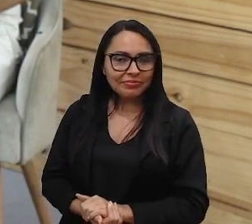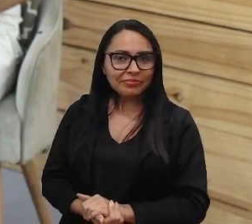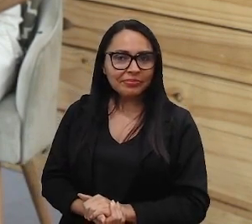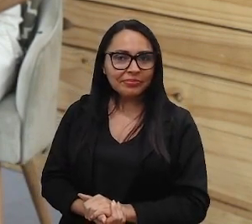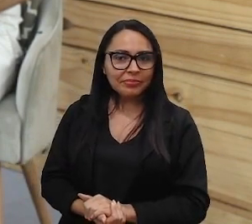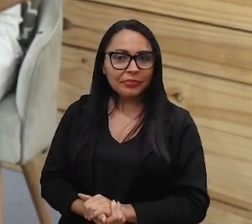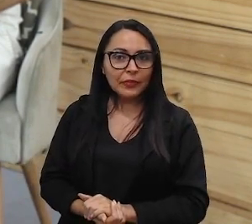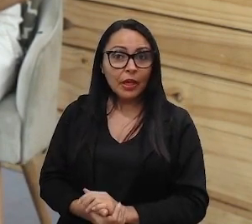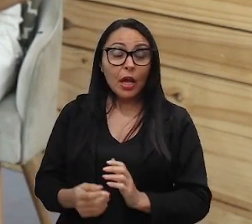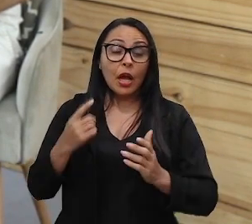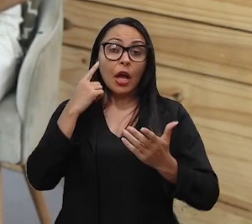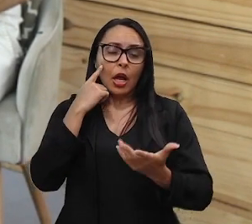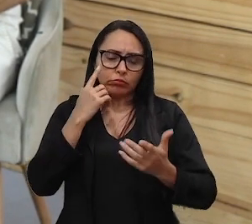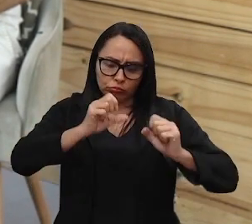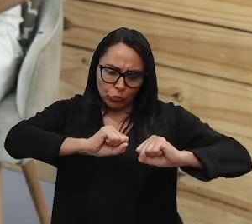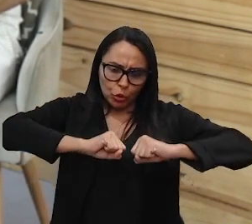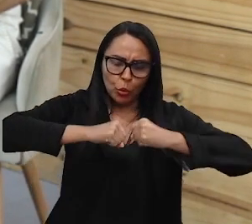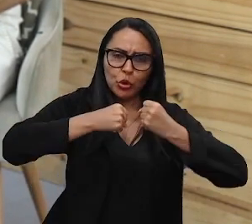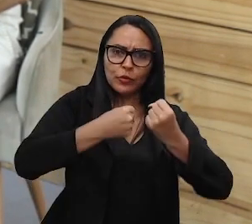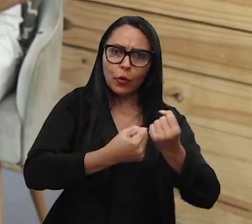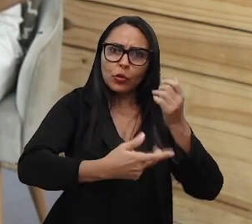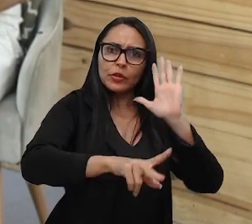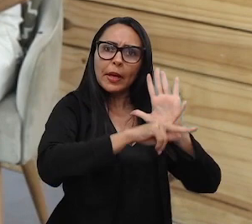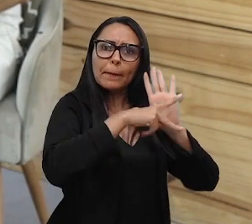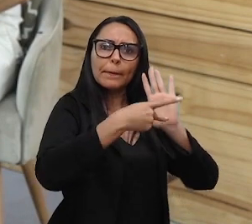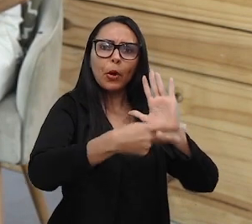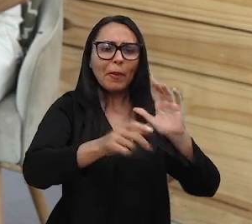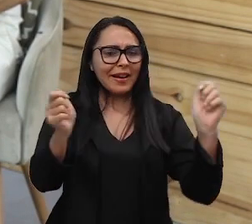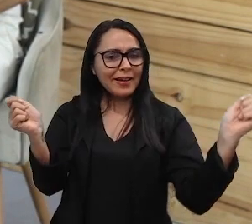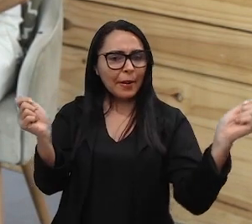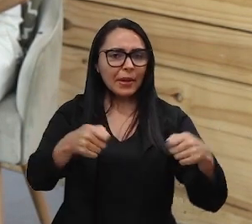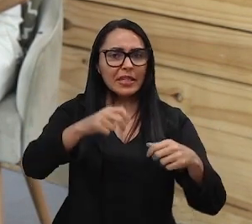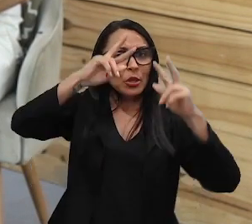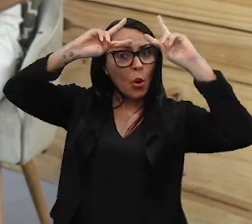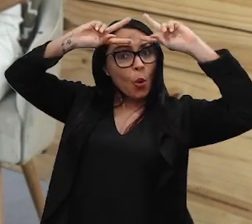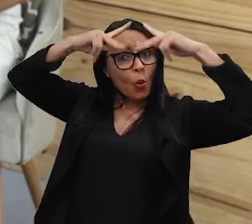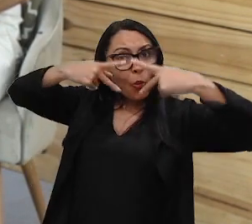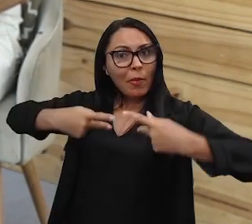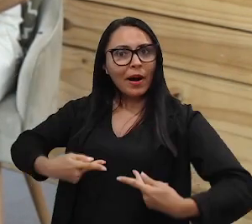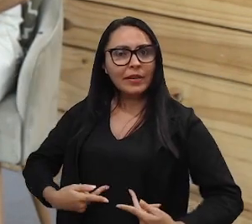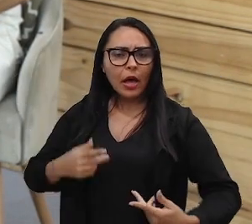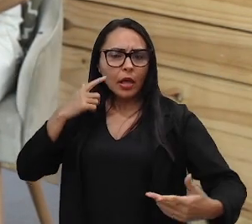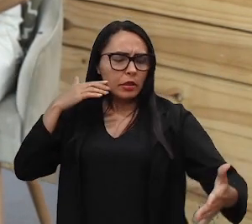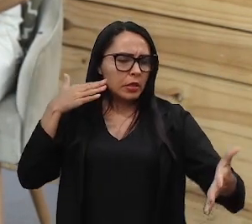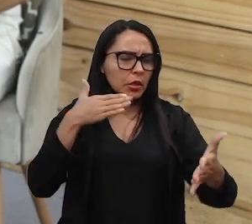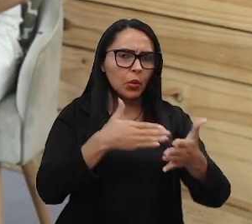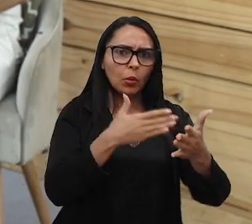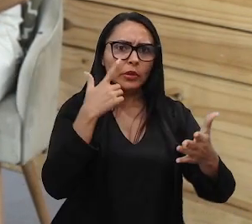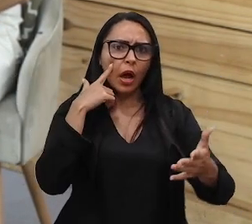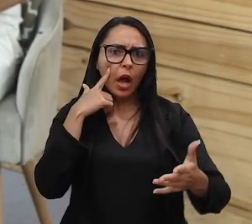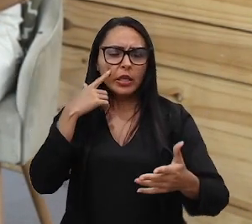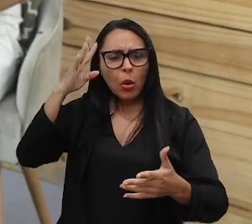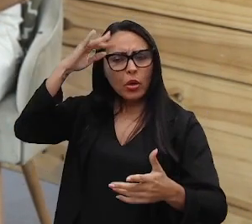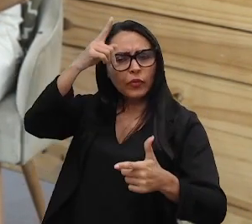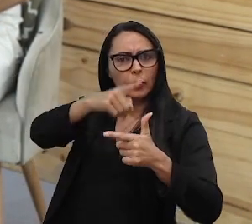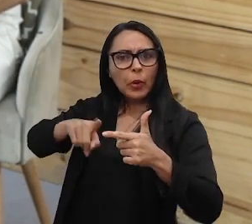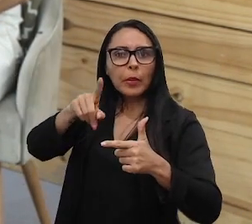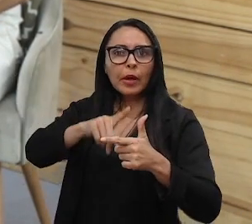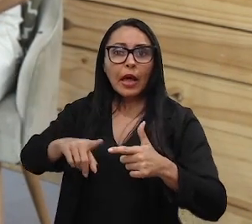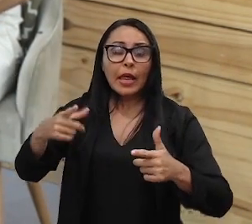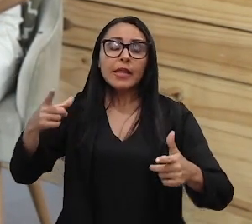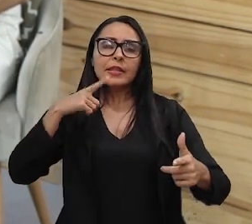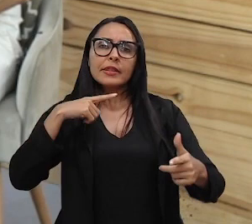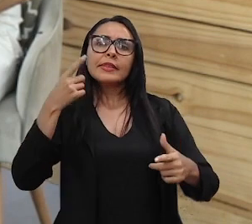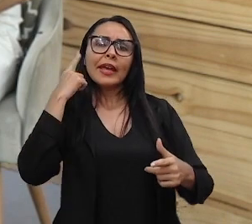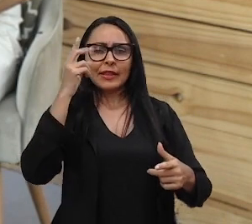de esforço da própria capacidade humana ali de se deparar com resolução de problemas. Então, sim, a gente tem na